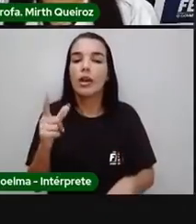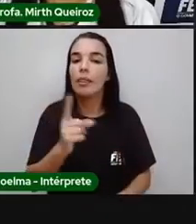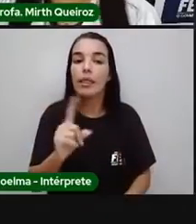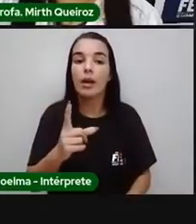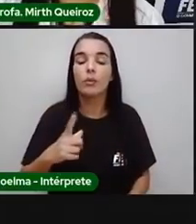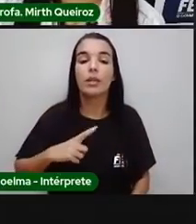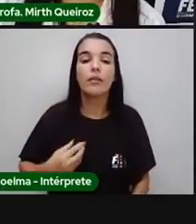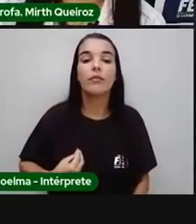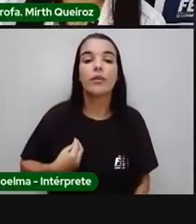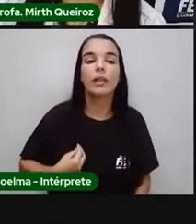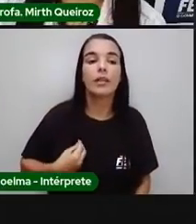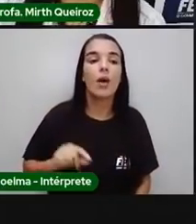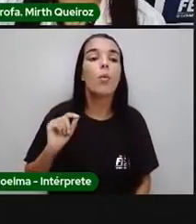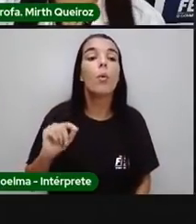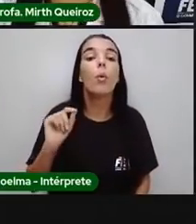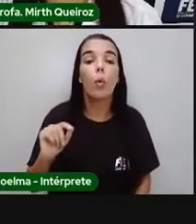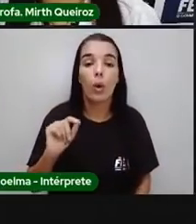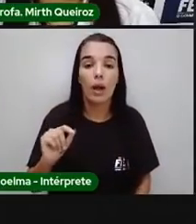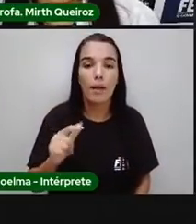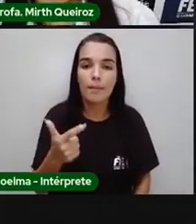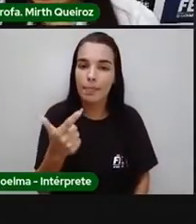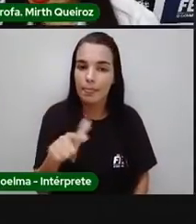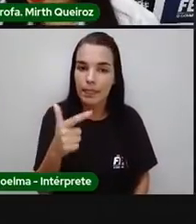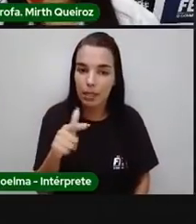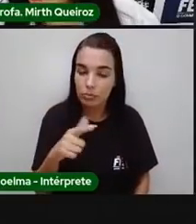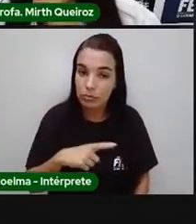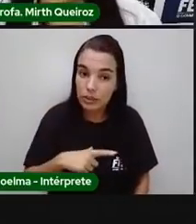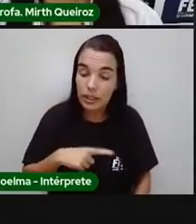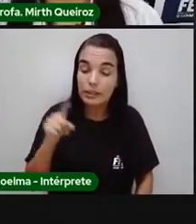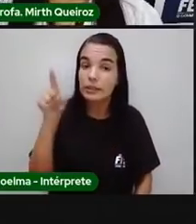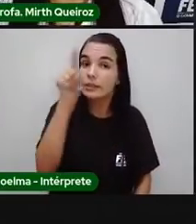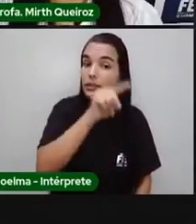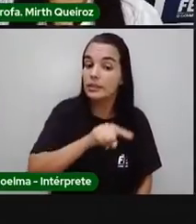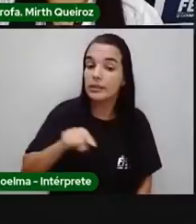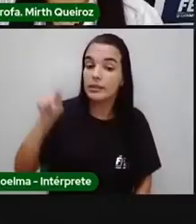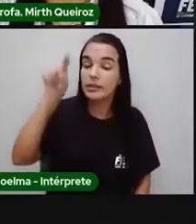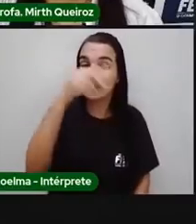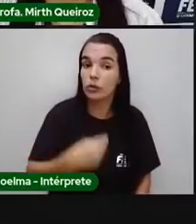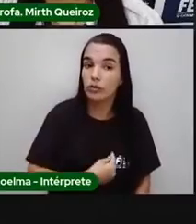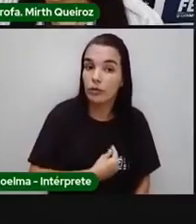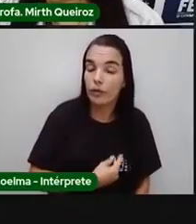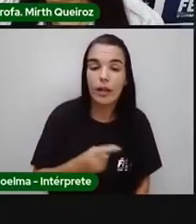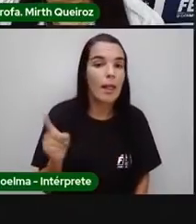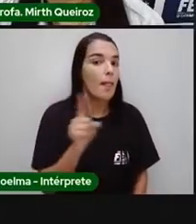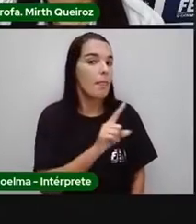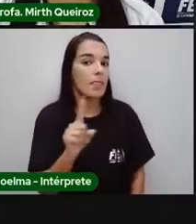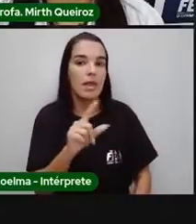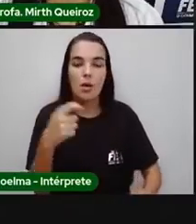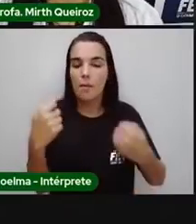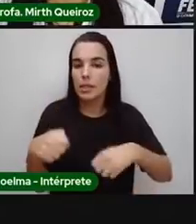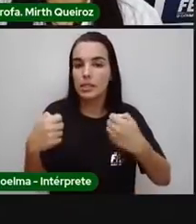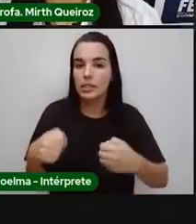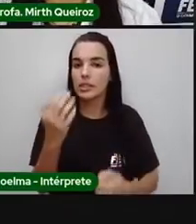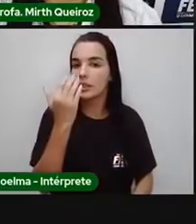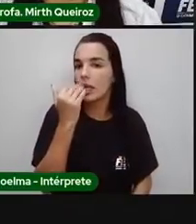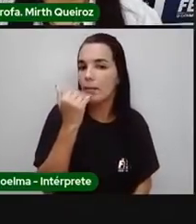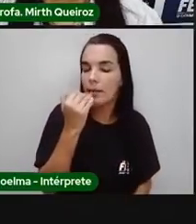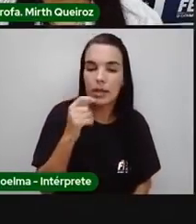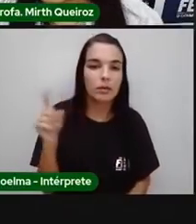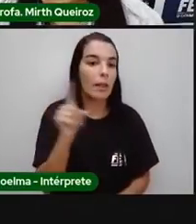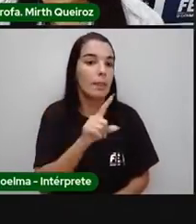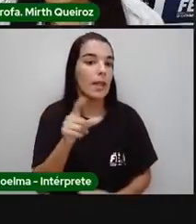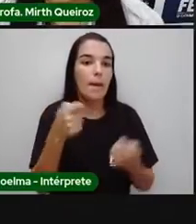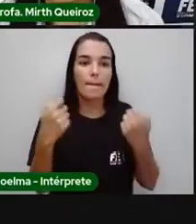vivos? Os seres não vivos, eles não têm ciclo de vida, eles não precisam de alimento, eles não